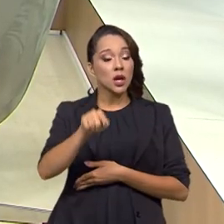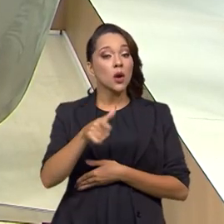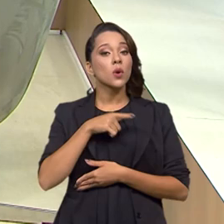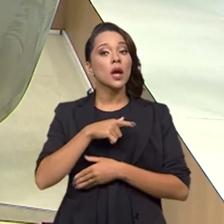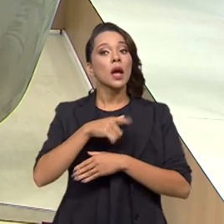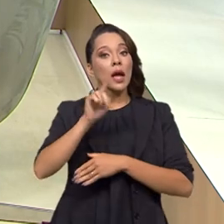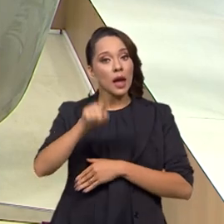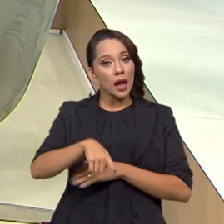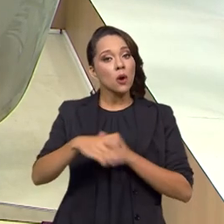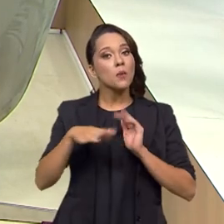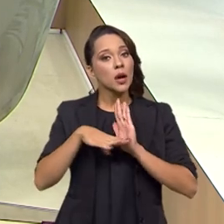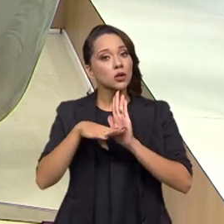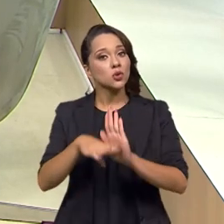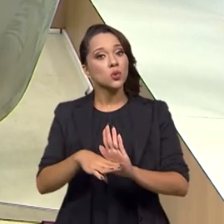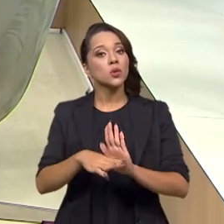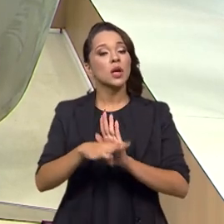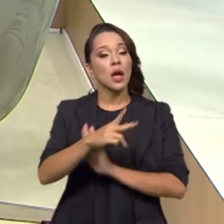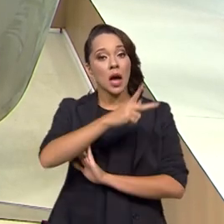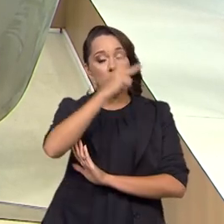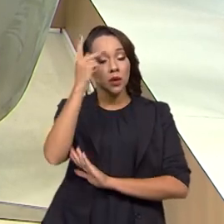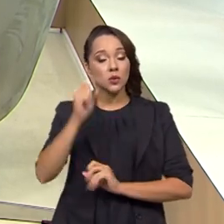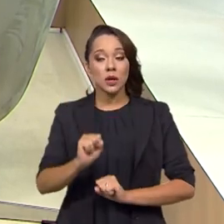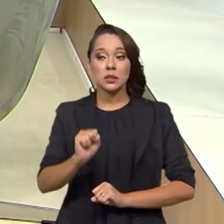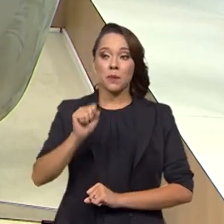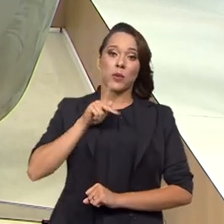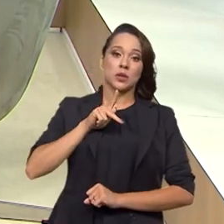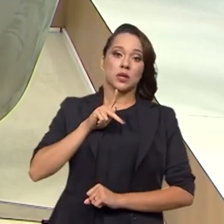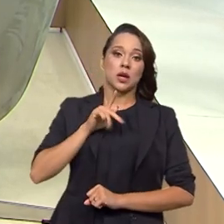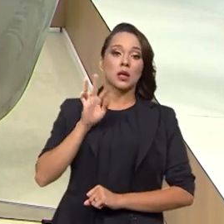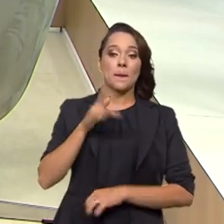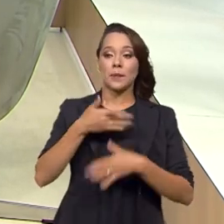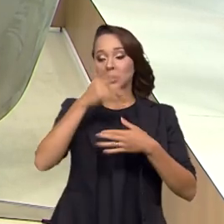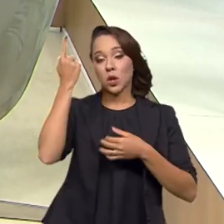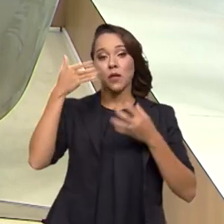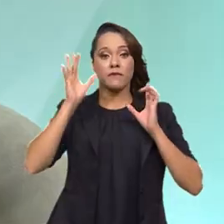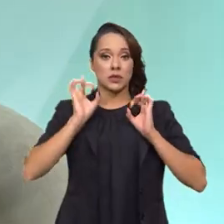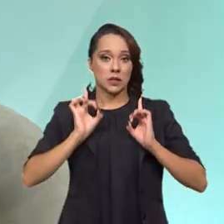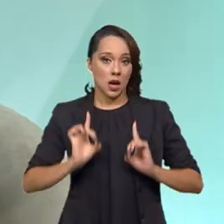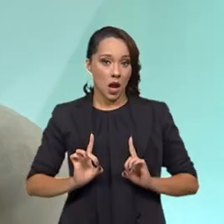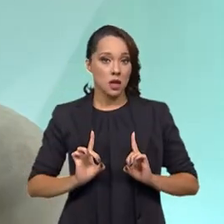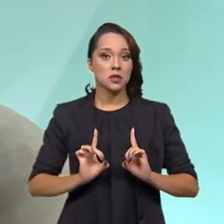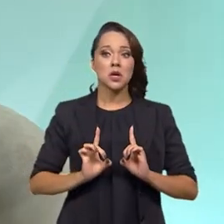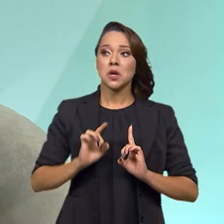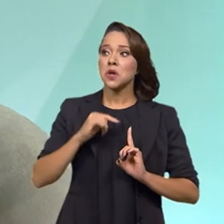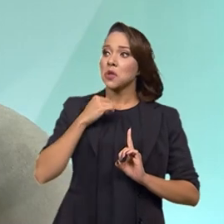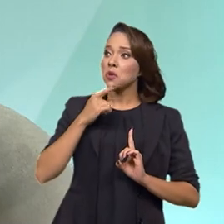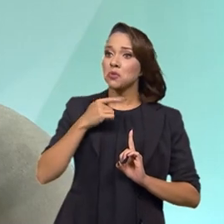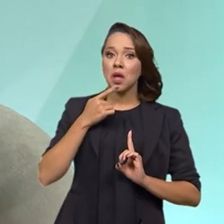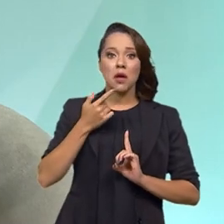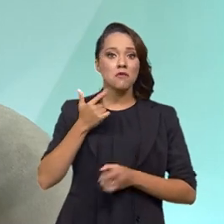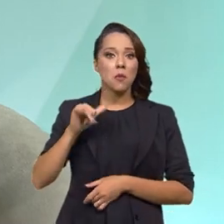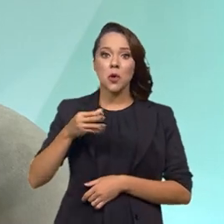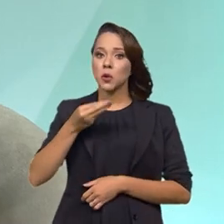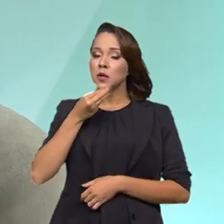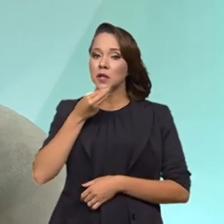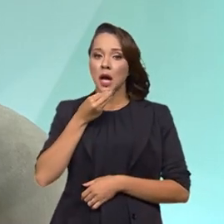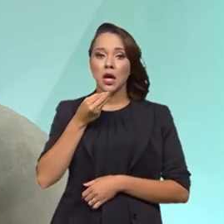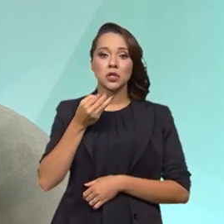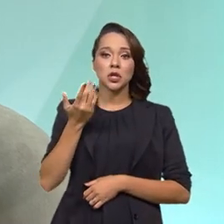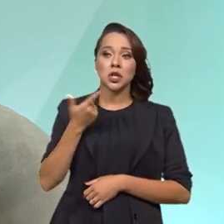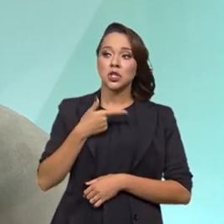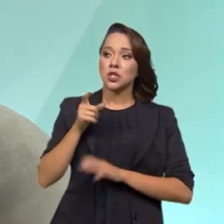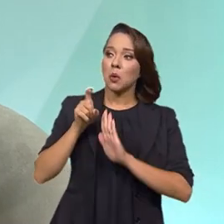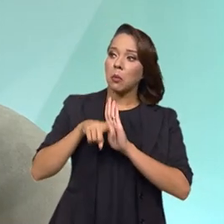auxílio à pessoa que se aposenta, ao deficiente, que não teve nenhuma oportunidade de recolher